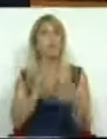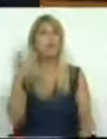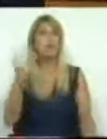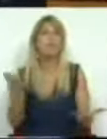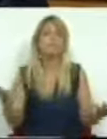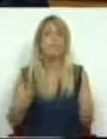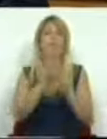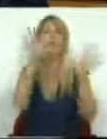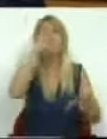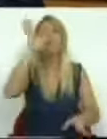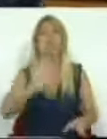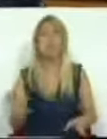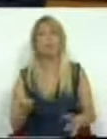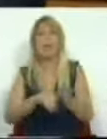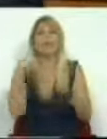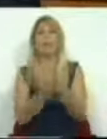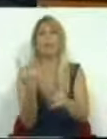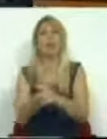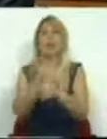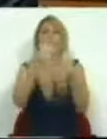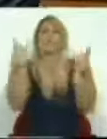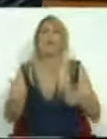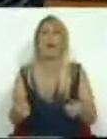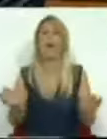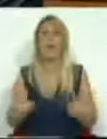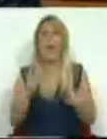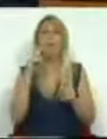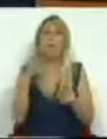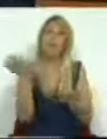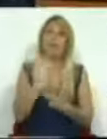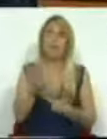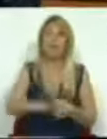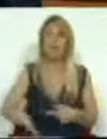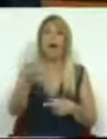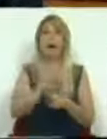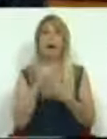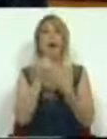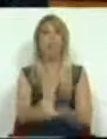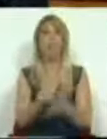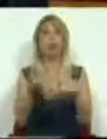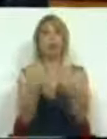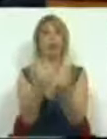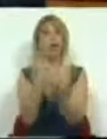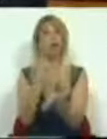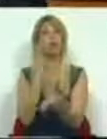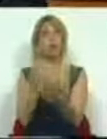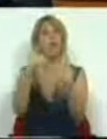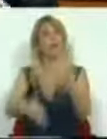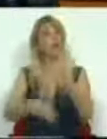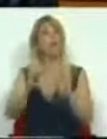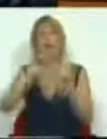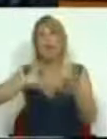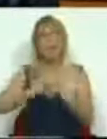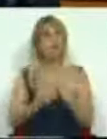sempre as coisas corriam bem, obviamente que sabíamos, por exemplo, que no domínio das Bolsas de Ação Social Escolar havia necessidade, de facto urgente, de introdução de